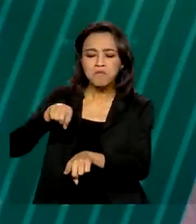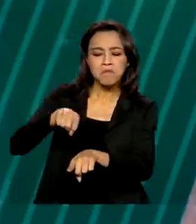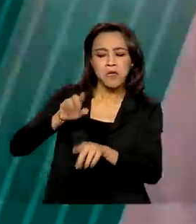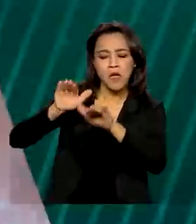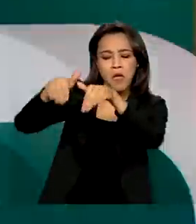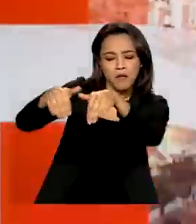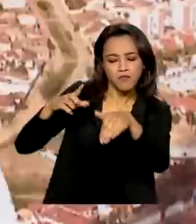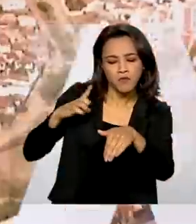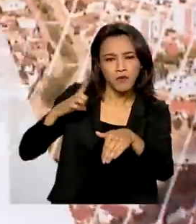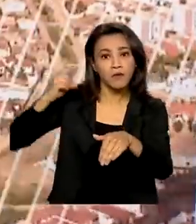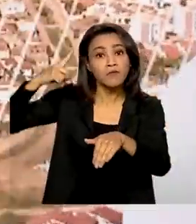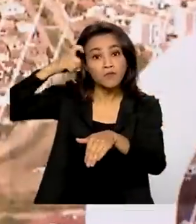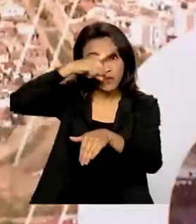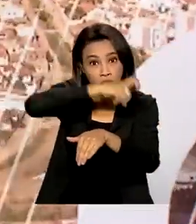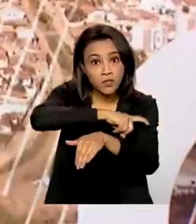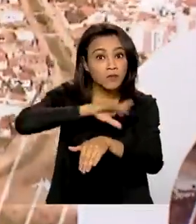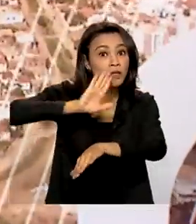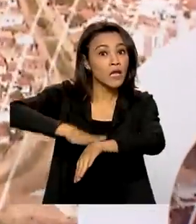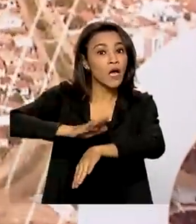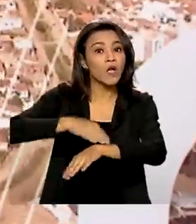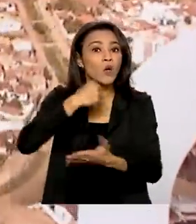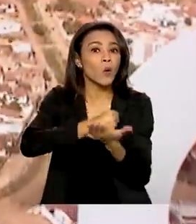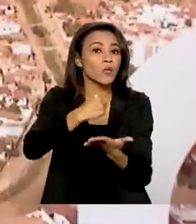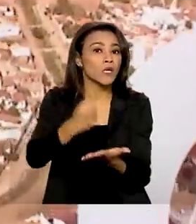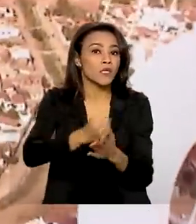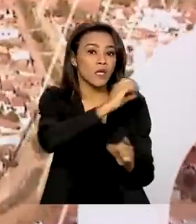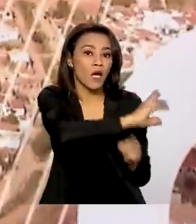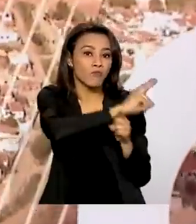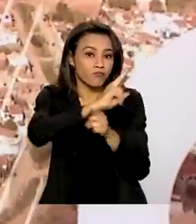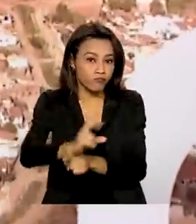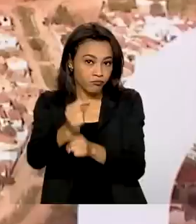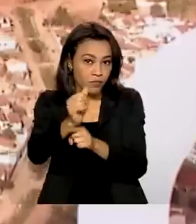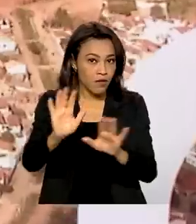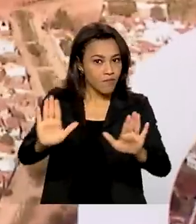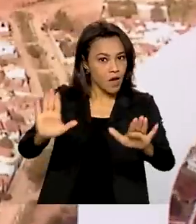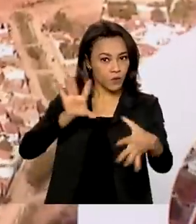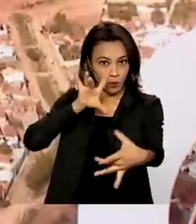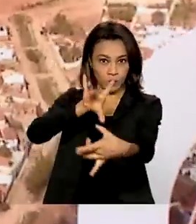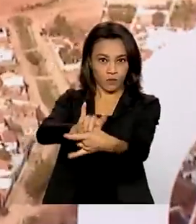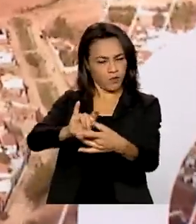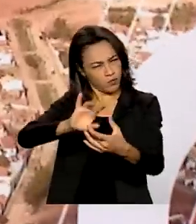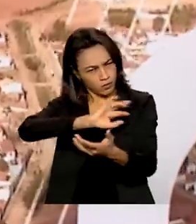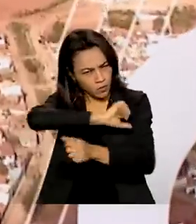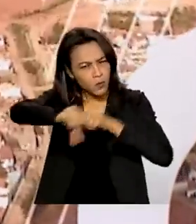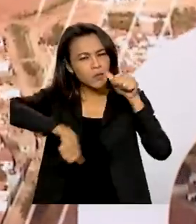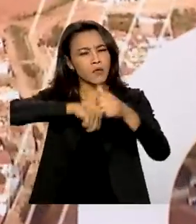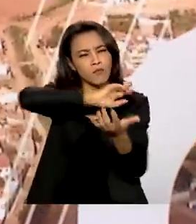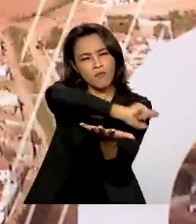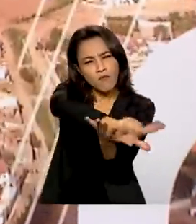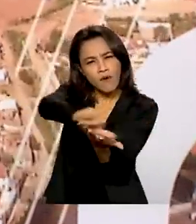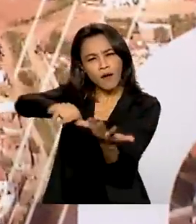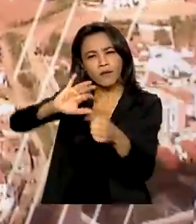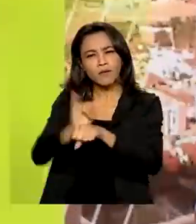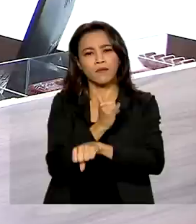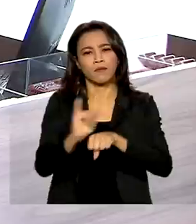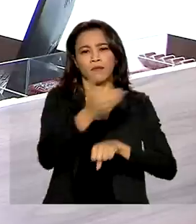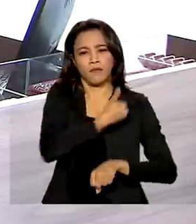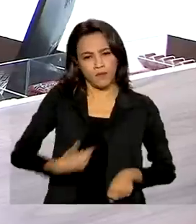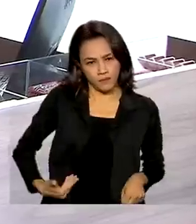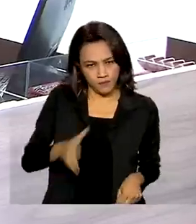dificuldade na hora de contratar crédito. Mas o cenário está mudando com uma série de medidas do governo federal.